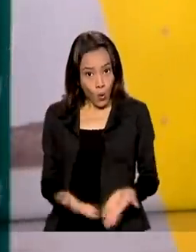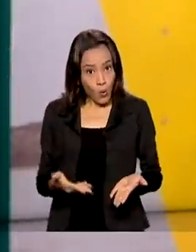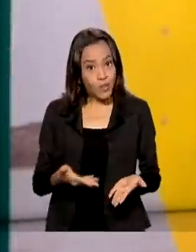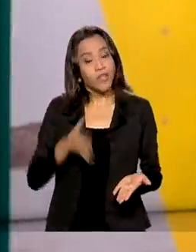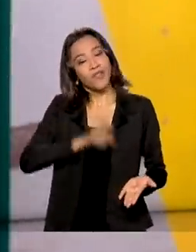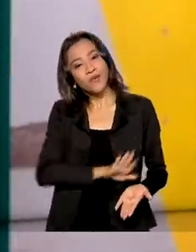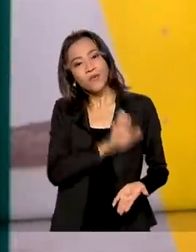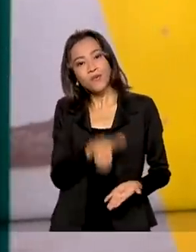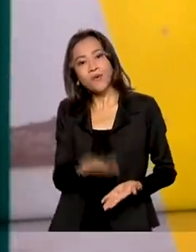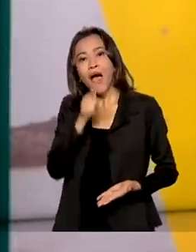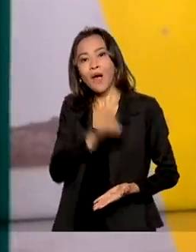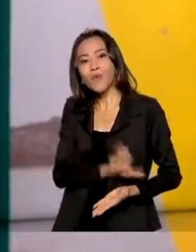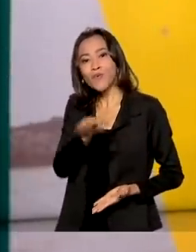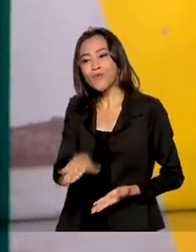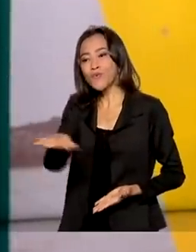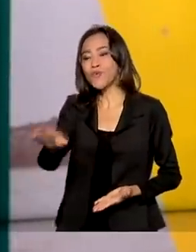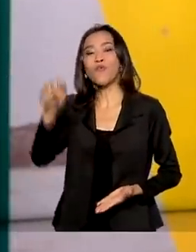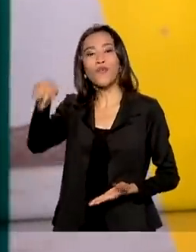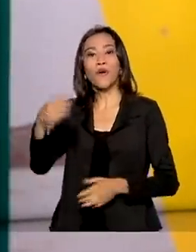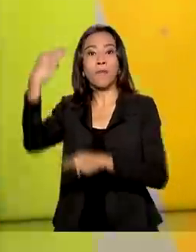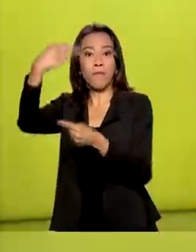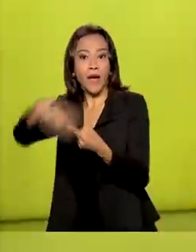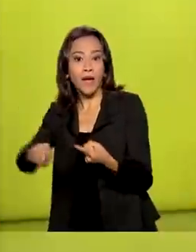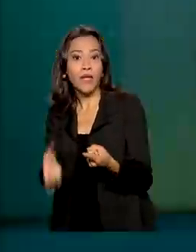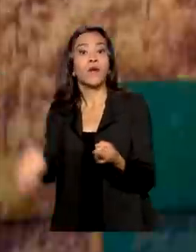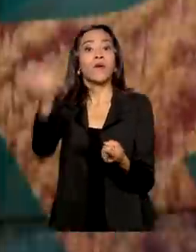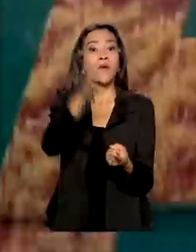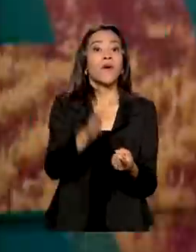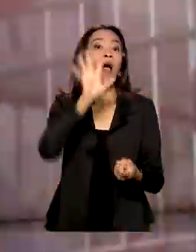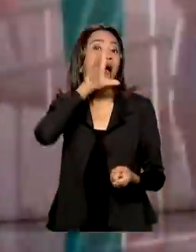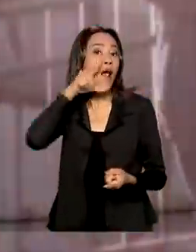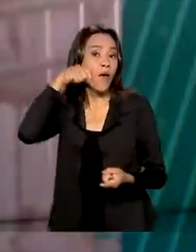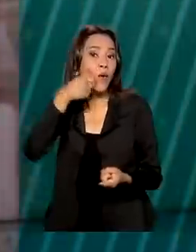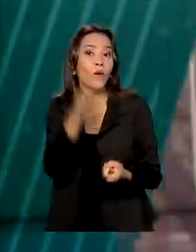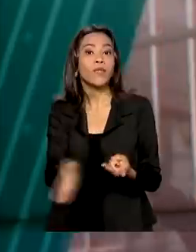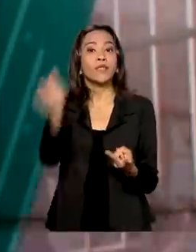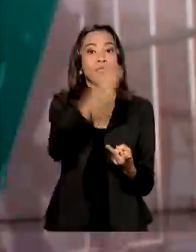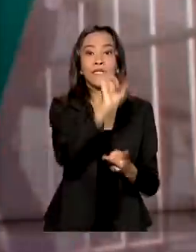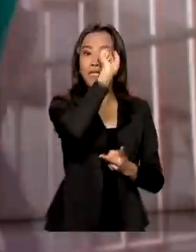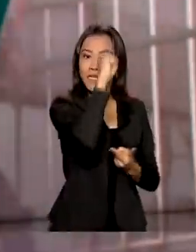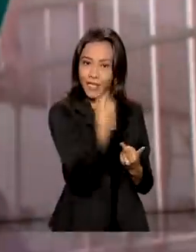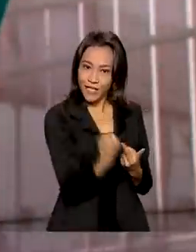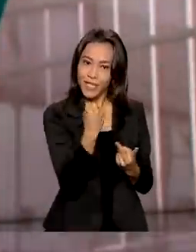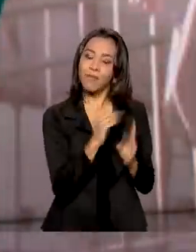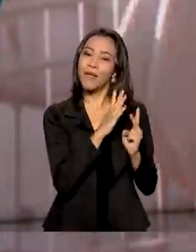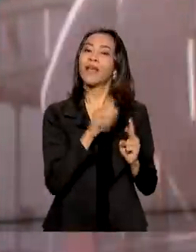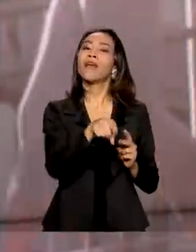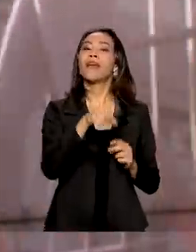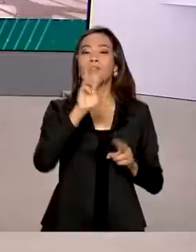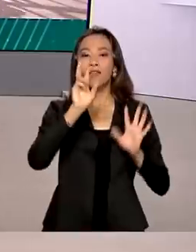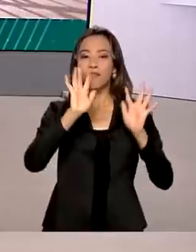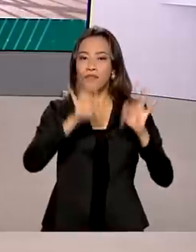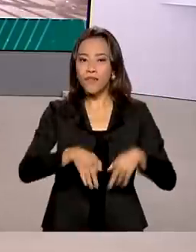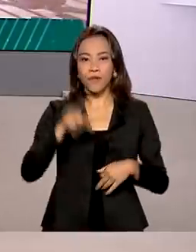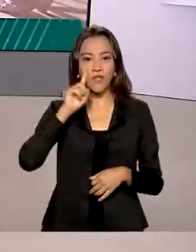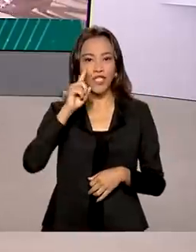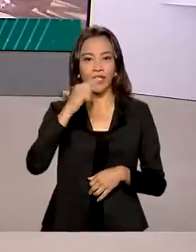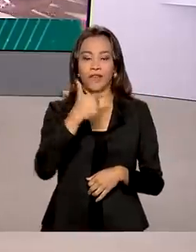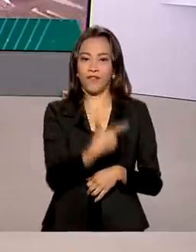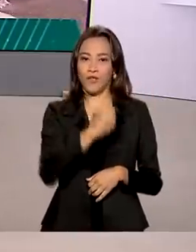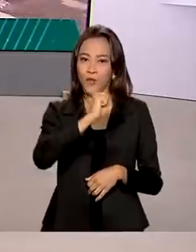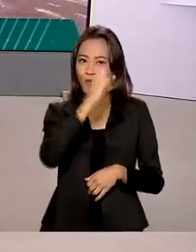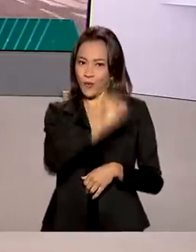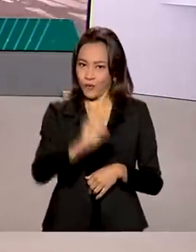Maranhão. O evento ainda vai passar por Alagoas e Sergipe, se encerrando na quinta-feira, 28 de outubro. O